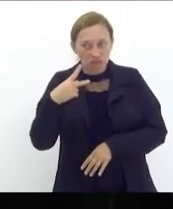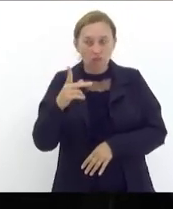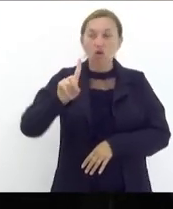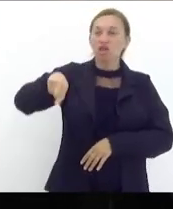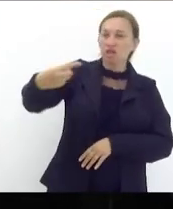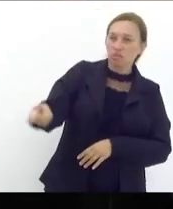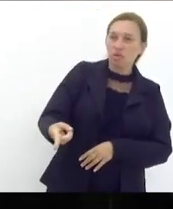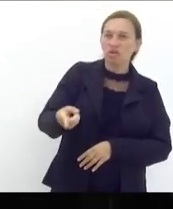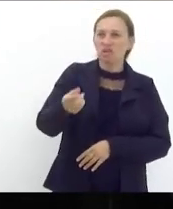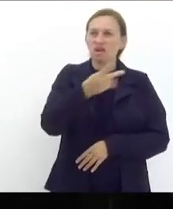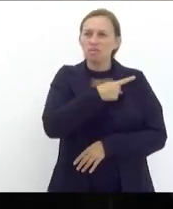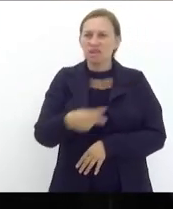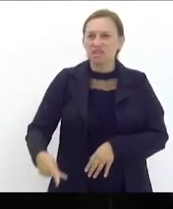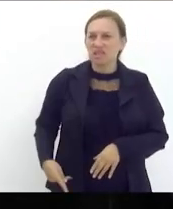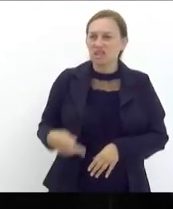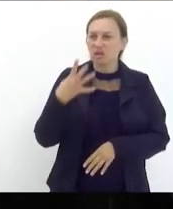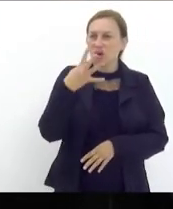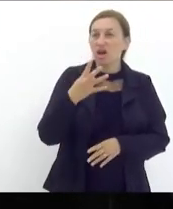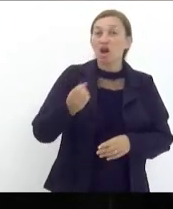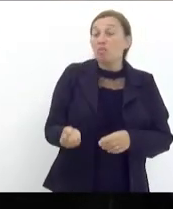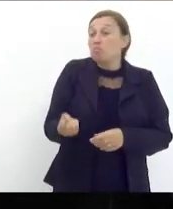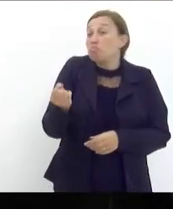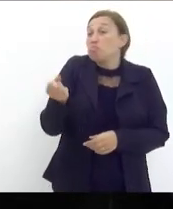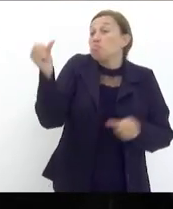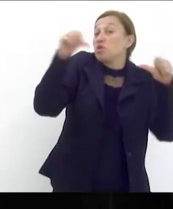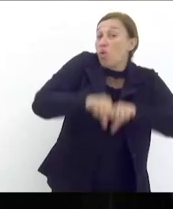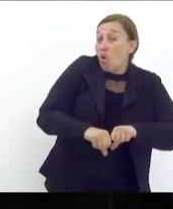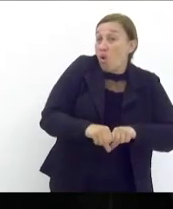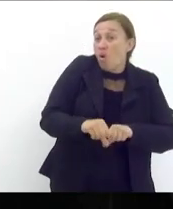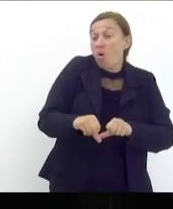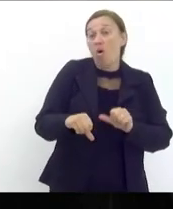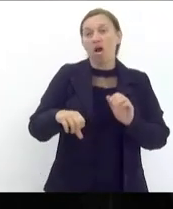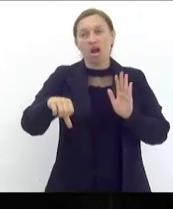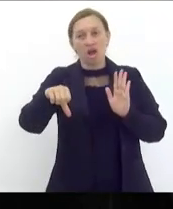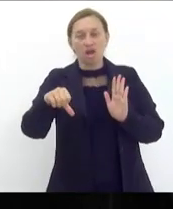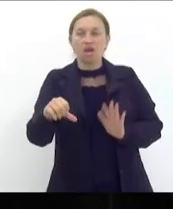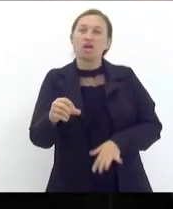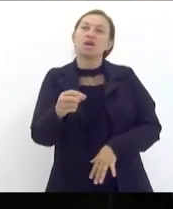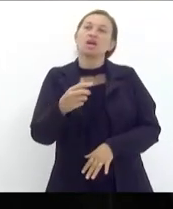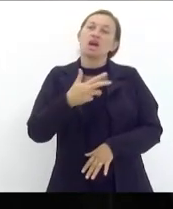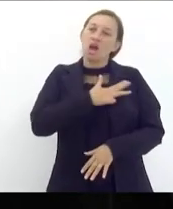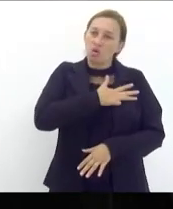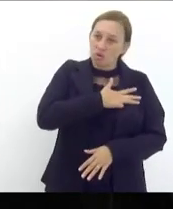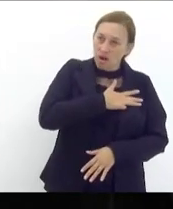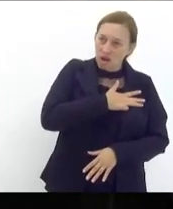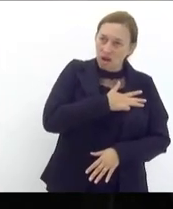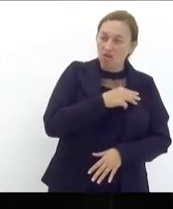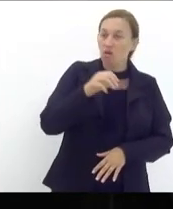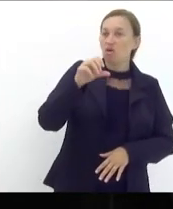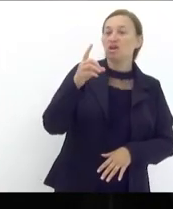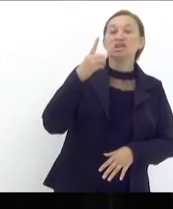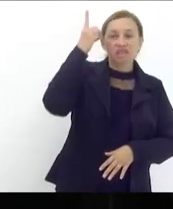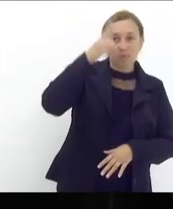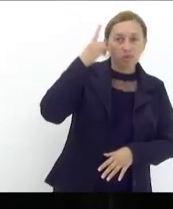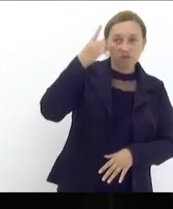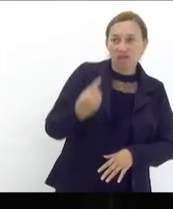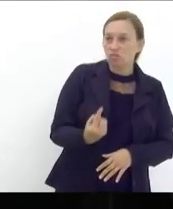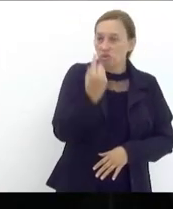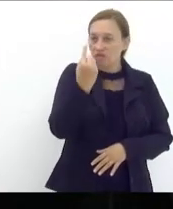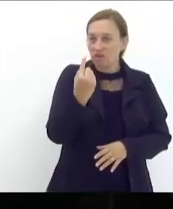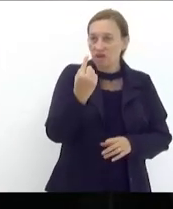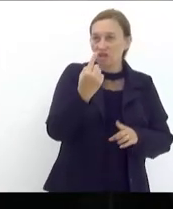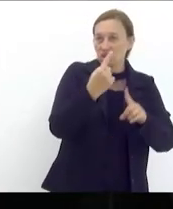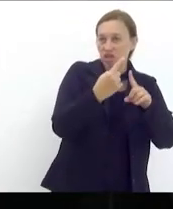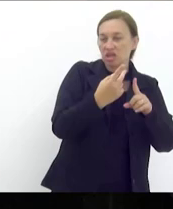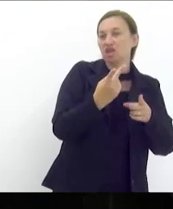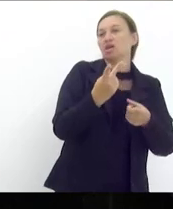anos presidente pior é o descondenado do lula que tem 8 milhões do imposto de renda foi deputado uma vez presidente duas como